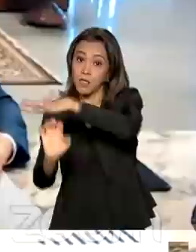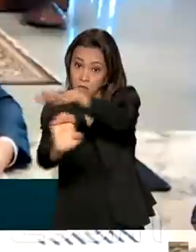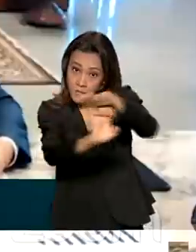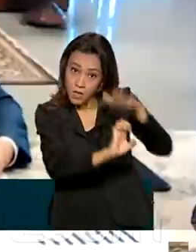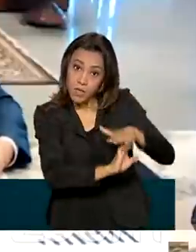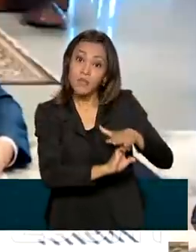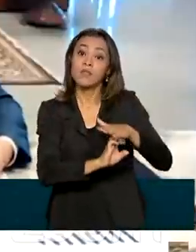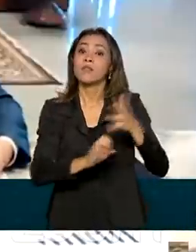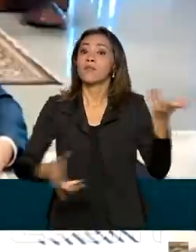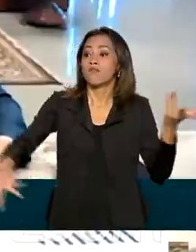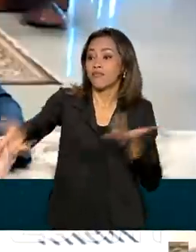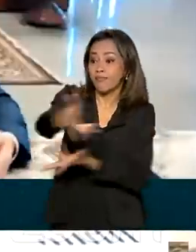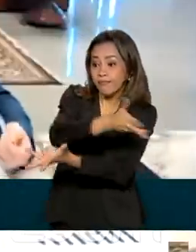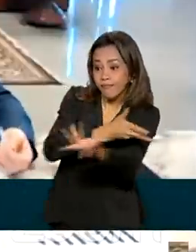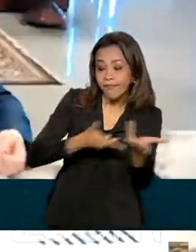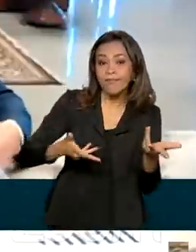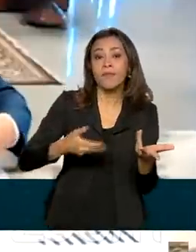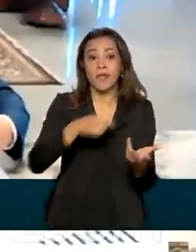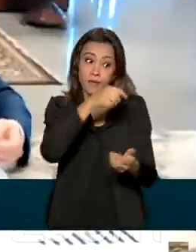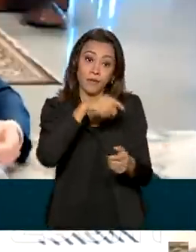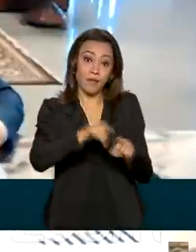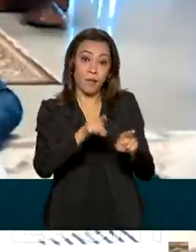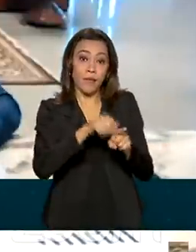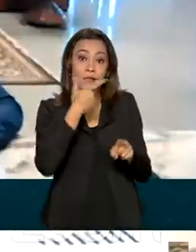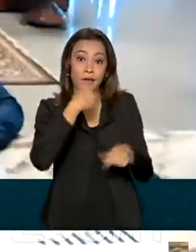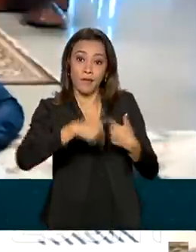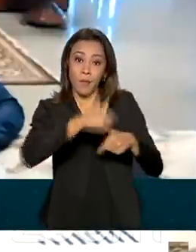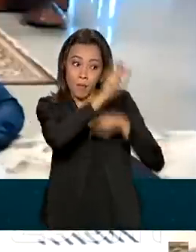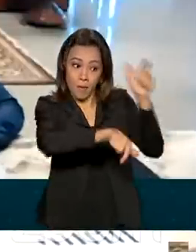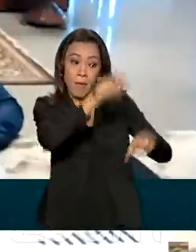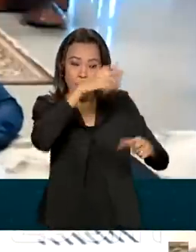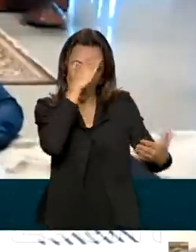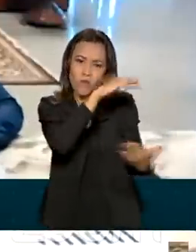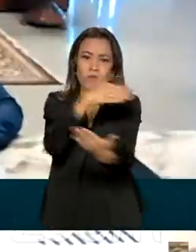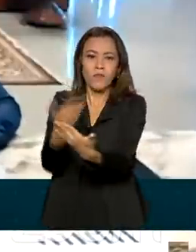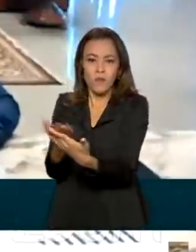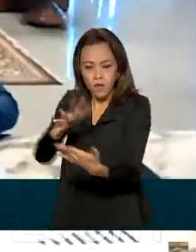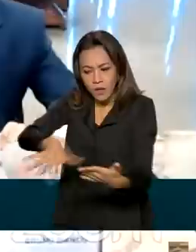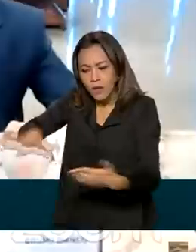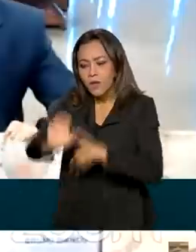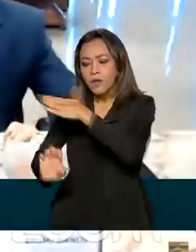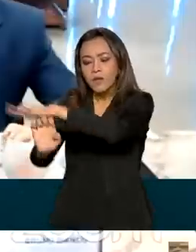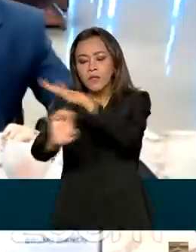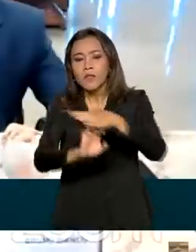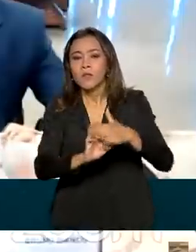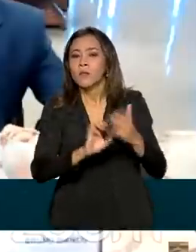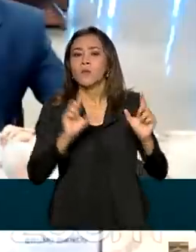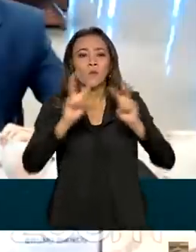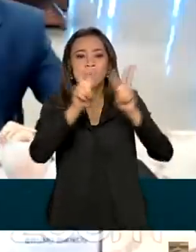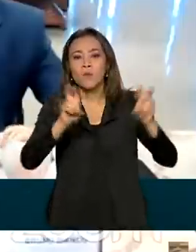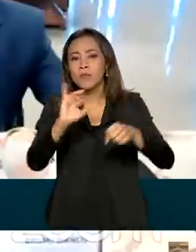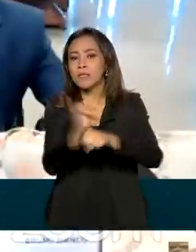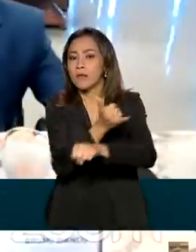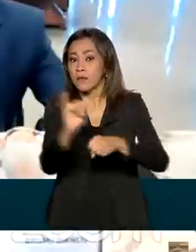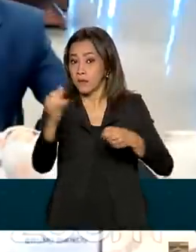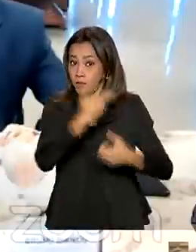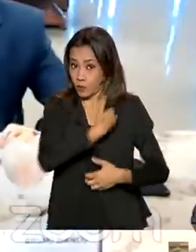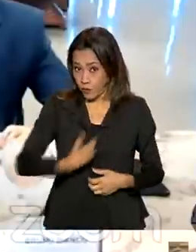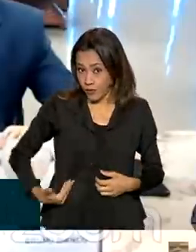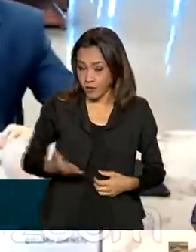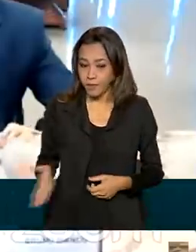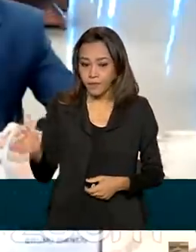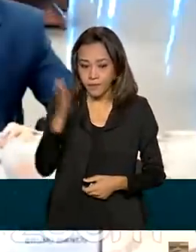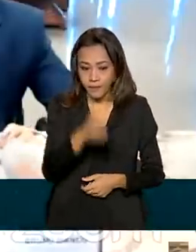e também dos empregados, obviamente, de todo o mercado de trabalho nas medidas do governo. A vacinação em massa prossegue,